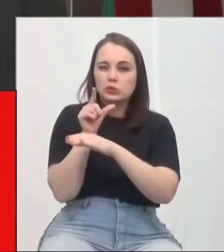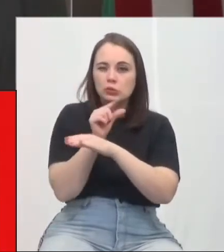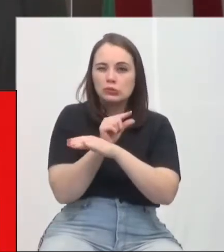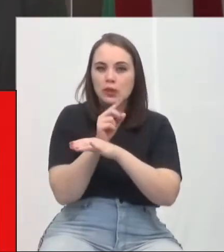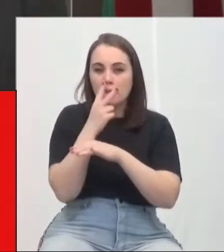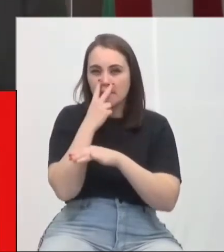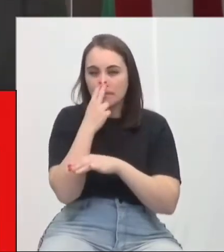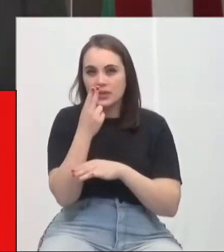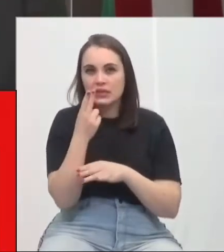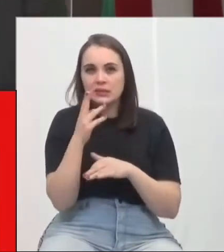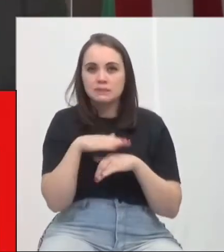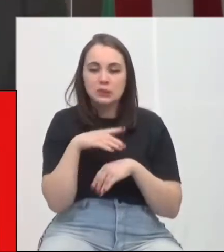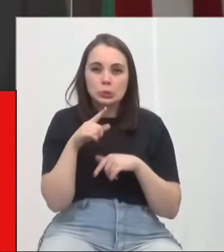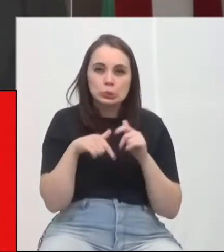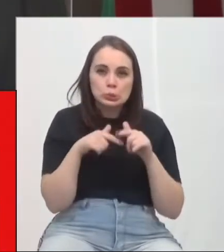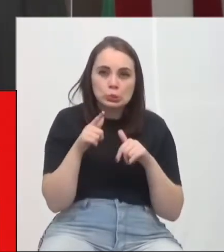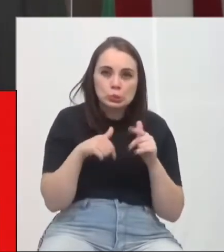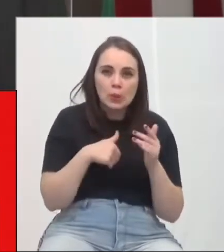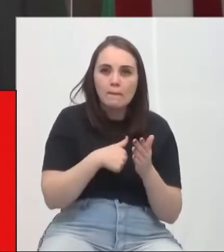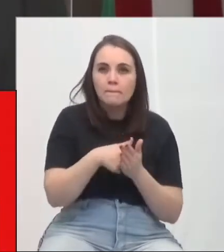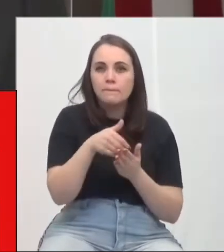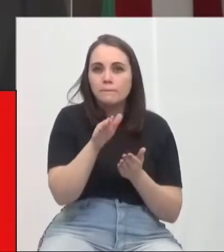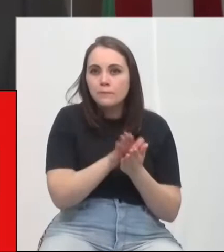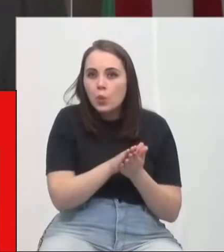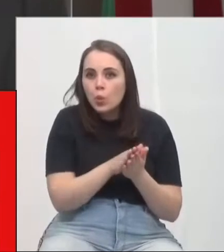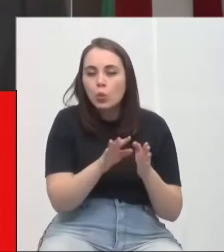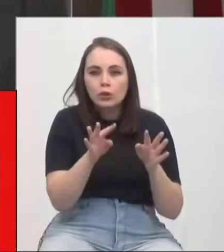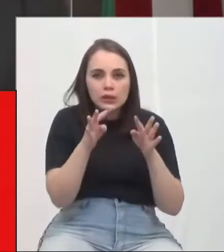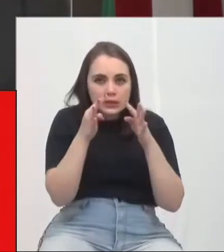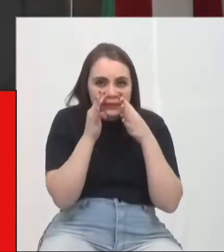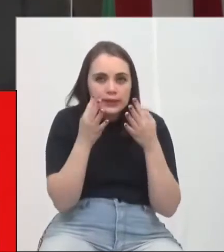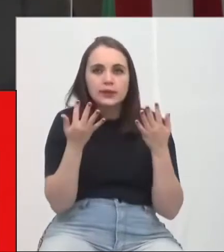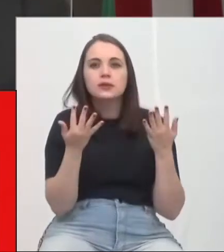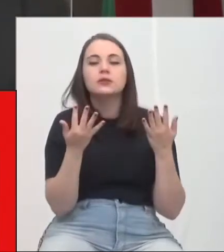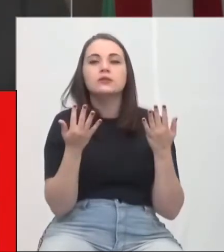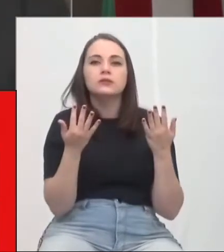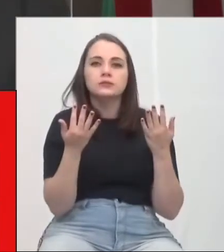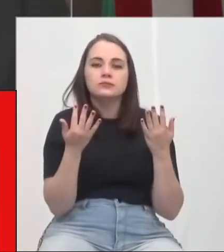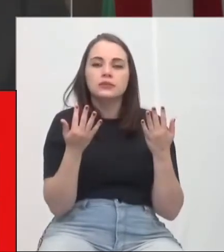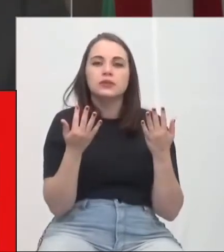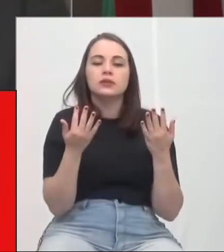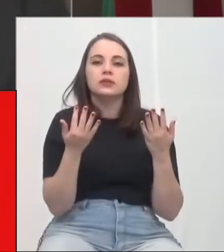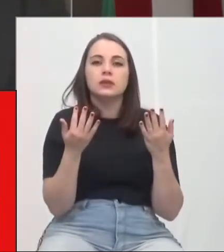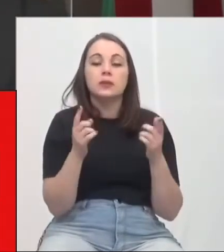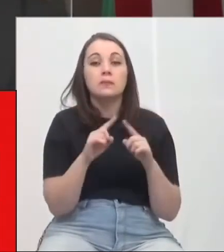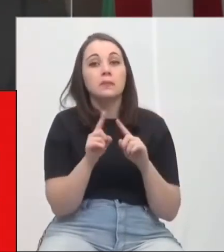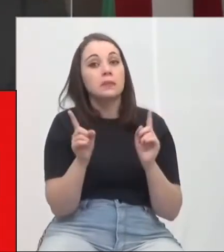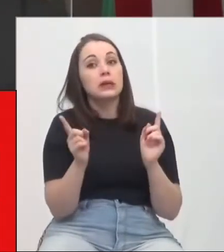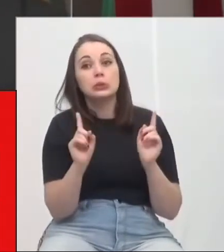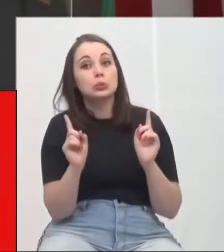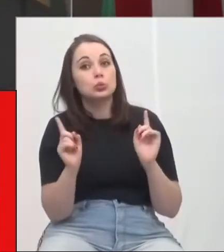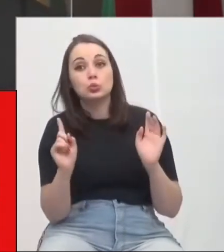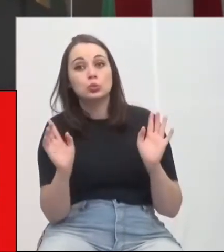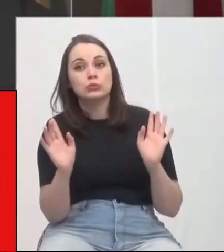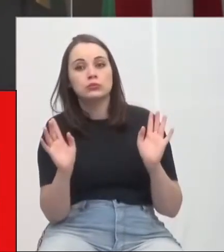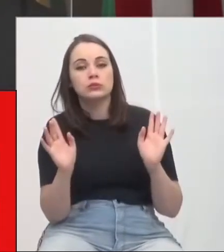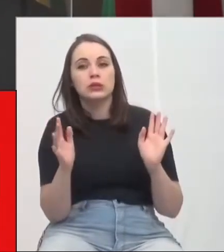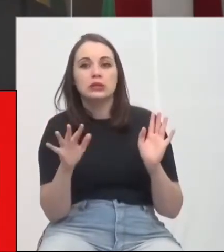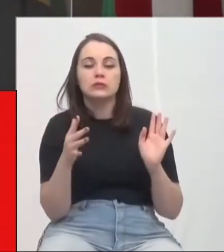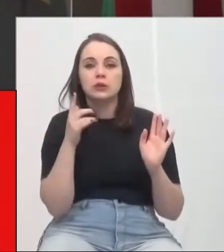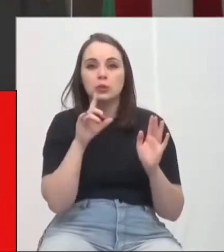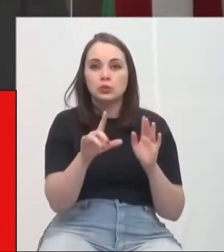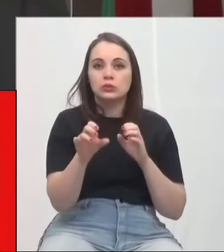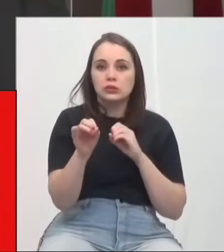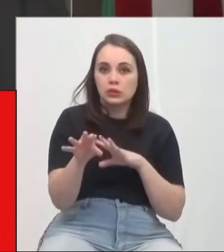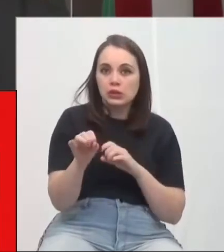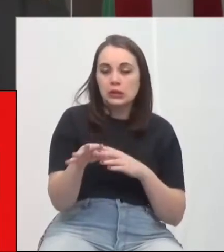um instrumento para que mude, para que chame atenção, para que se mexa no bolso, mas às vezes para mexer na educação tem